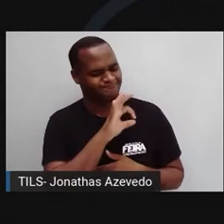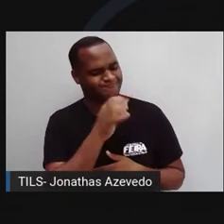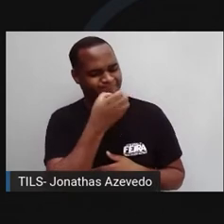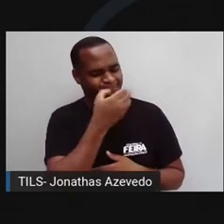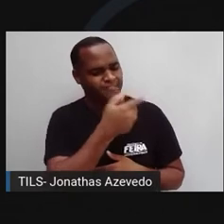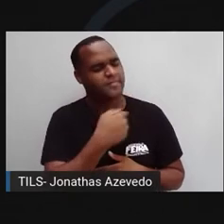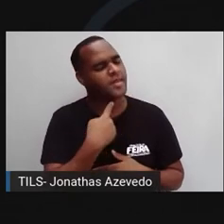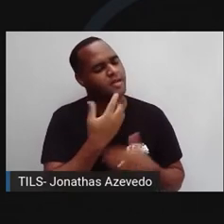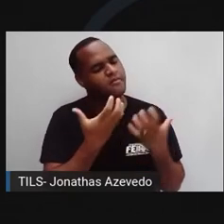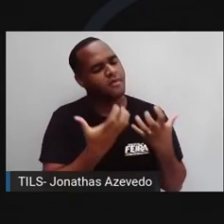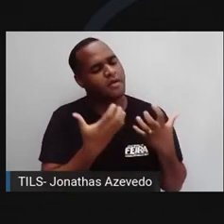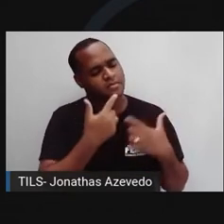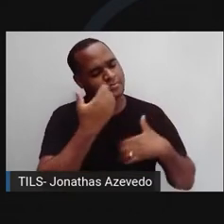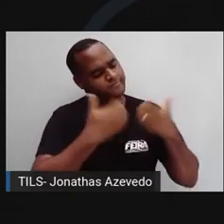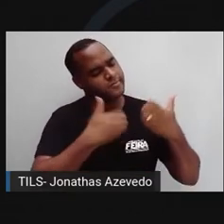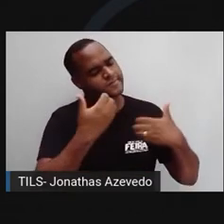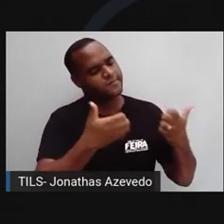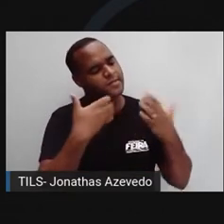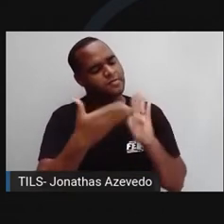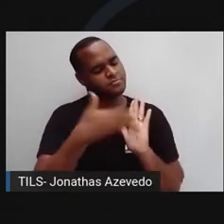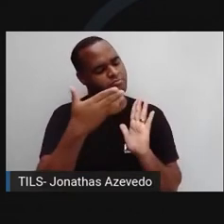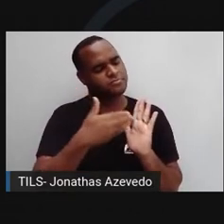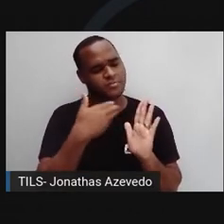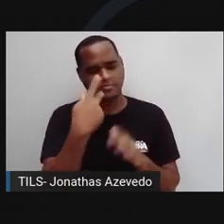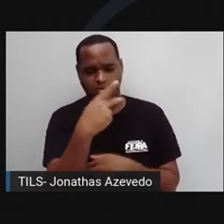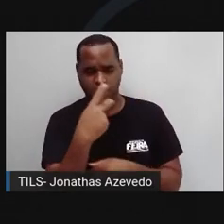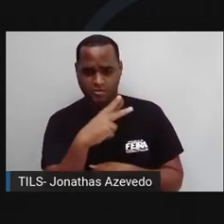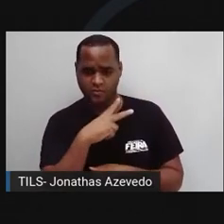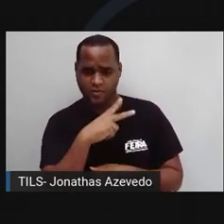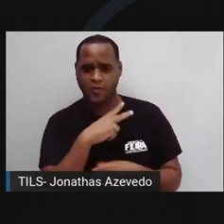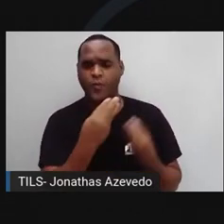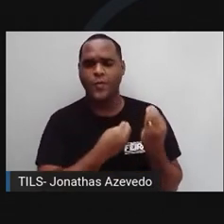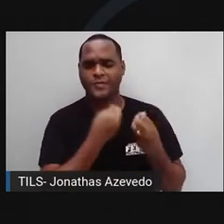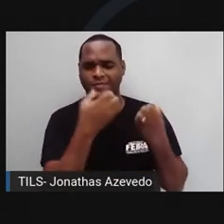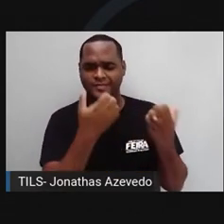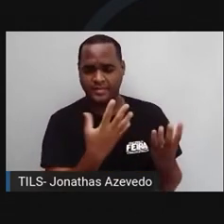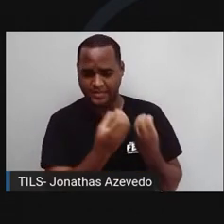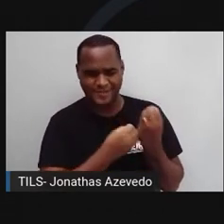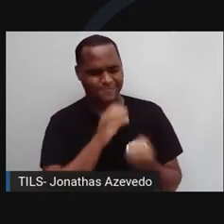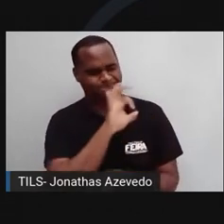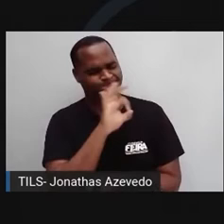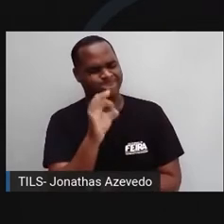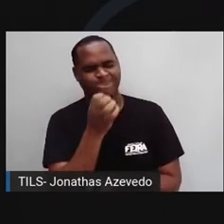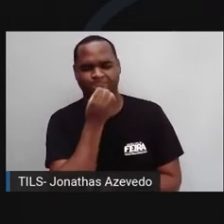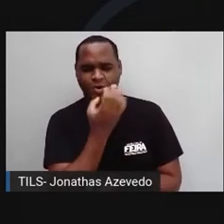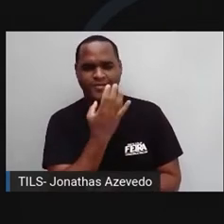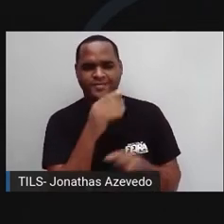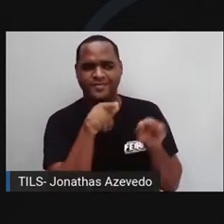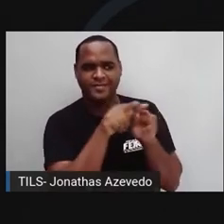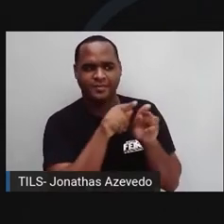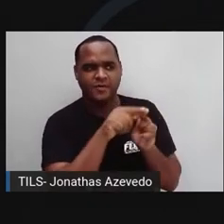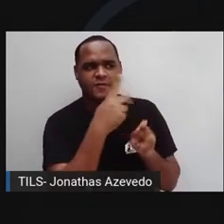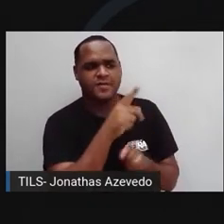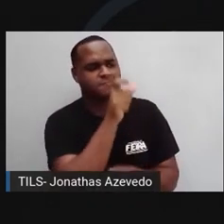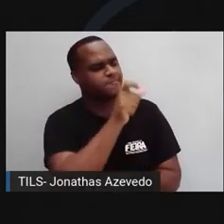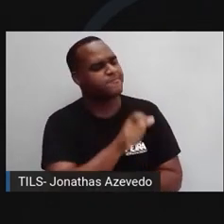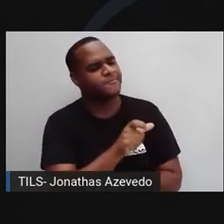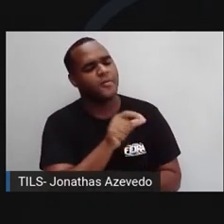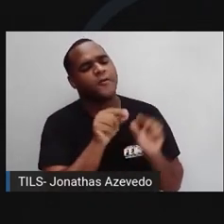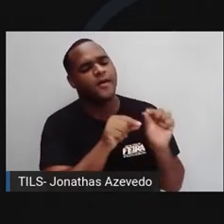Davi, eu quero que você conte um pouquinho para o pessoal da sua história. Ela é muito bacana. Você é um cara,